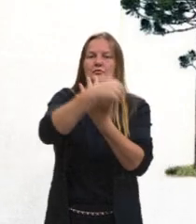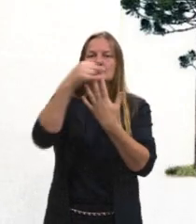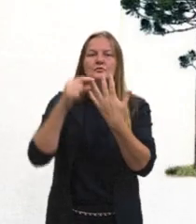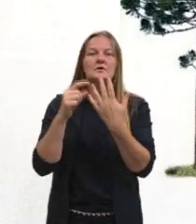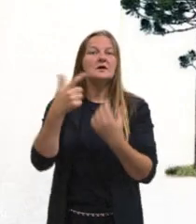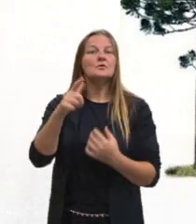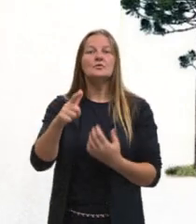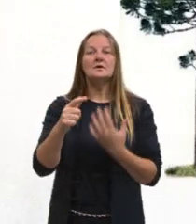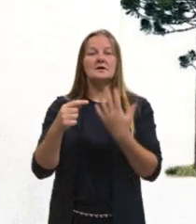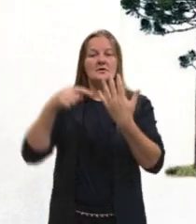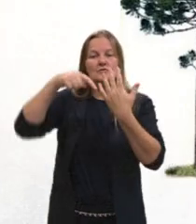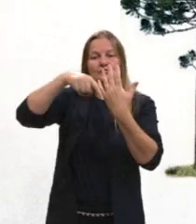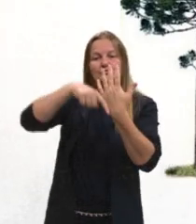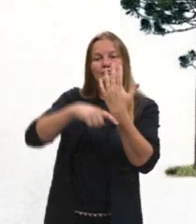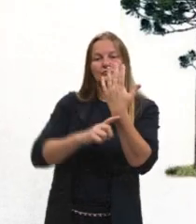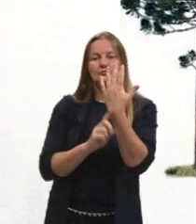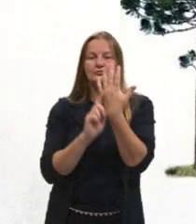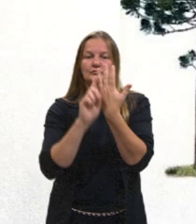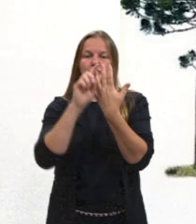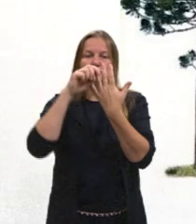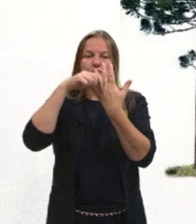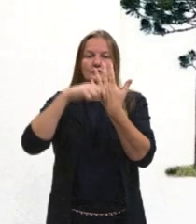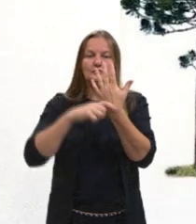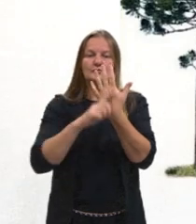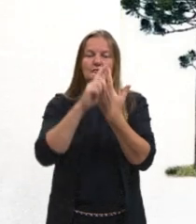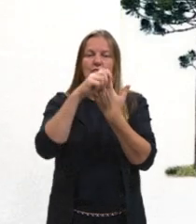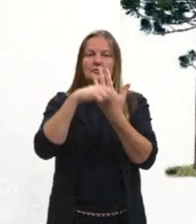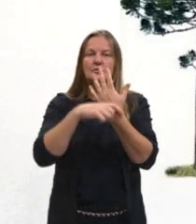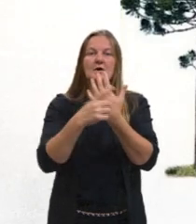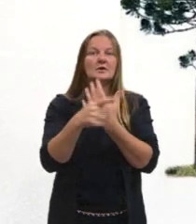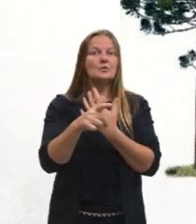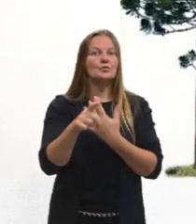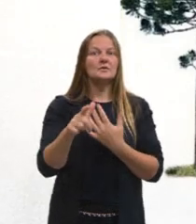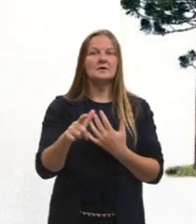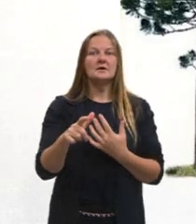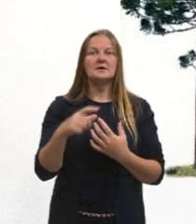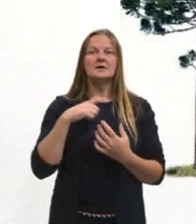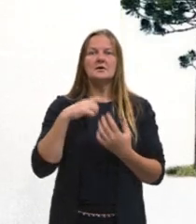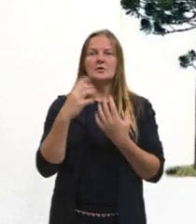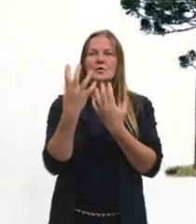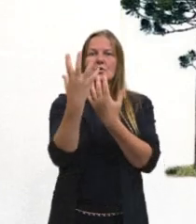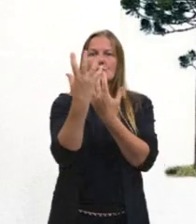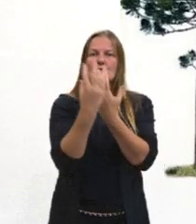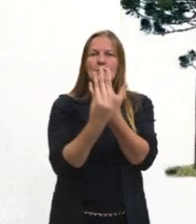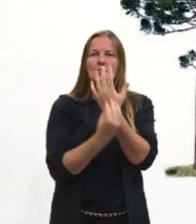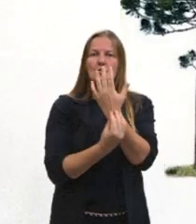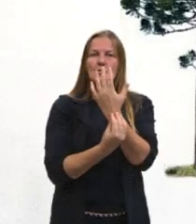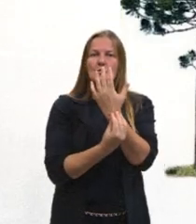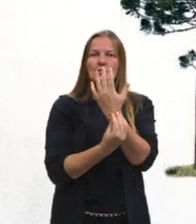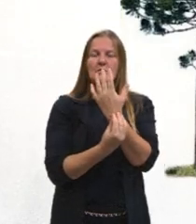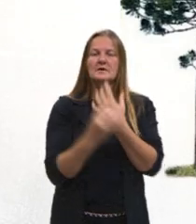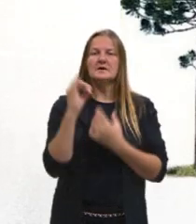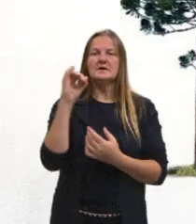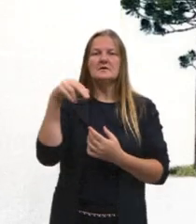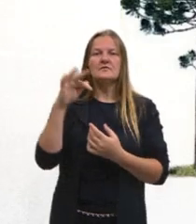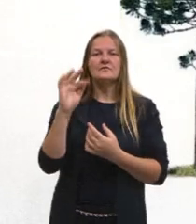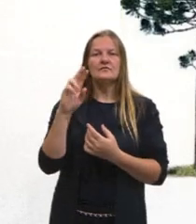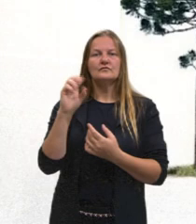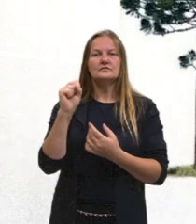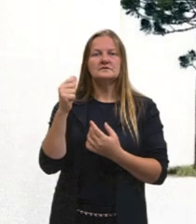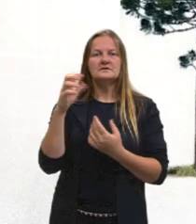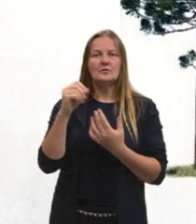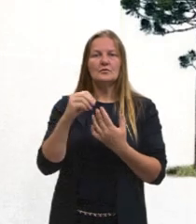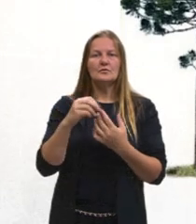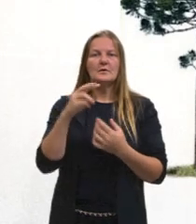vasos, são avasculares, seu transporte por difusão, enfim, são mais, entre